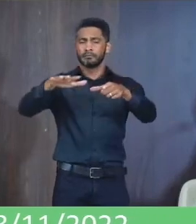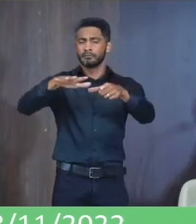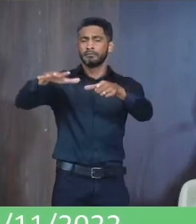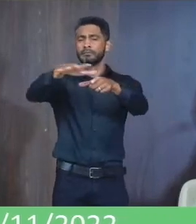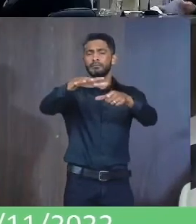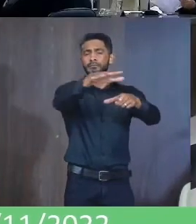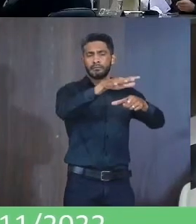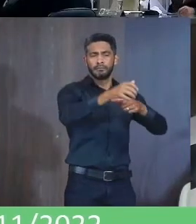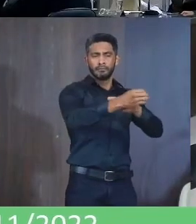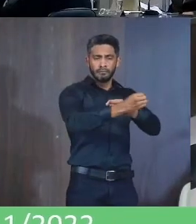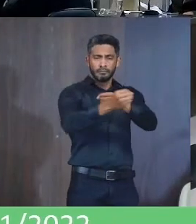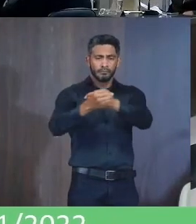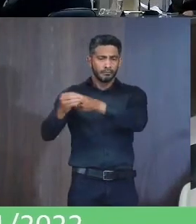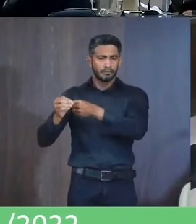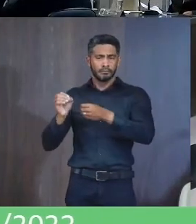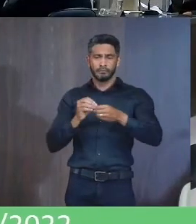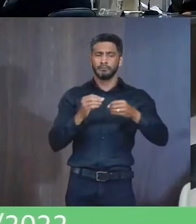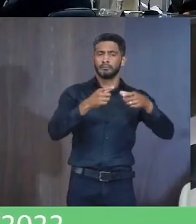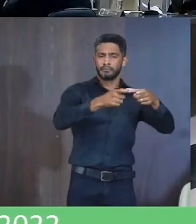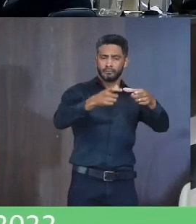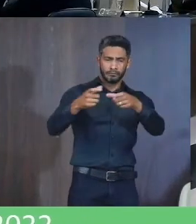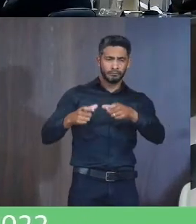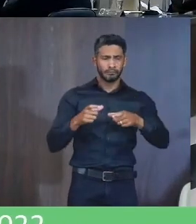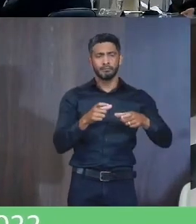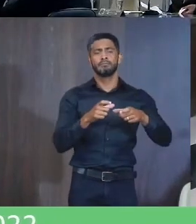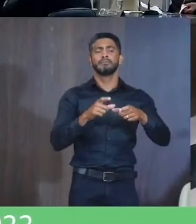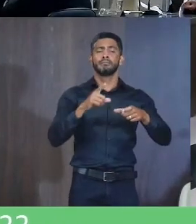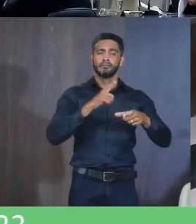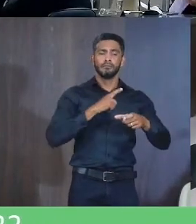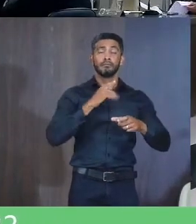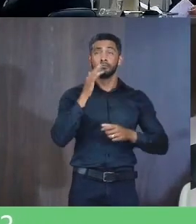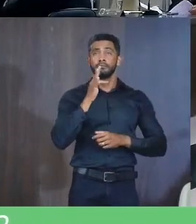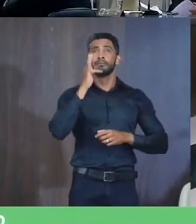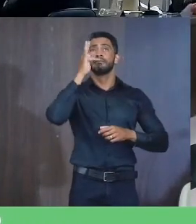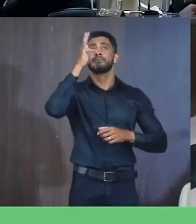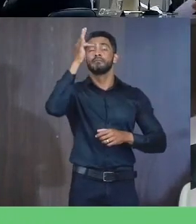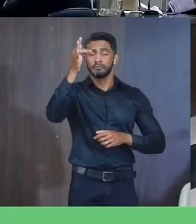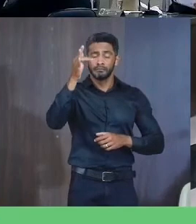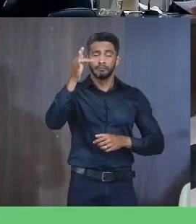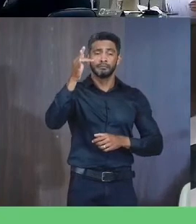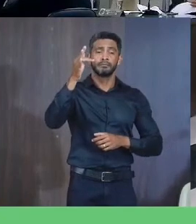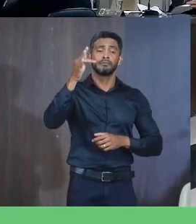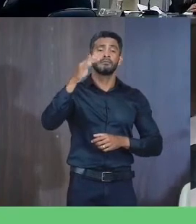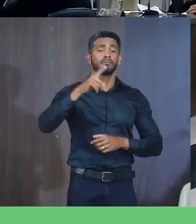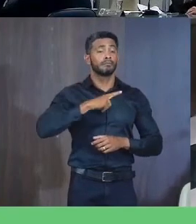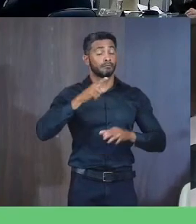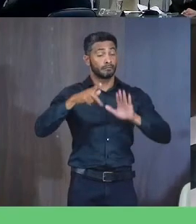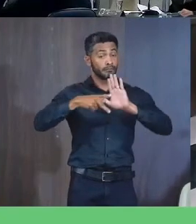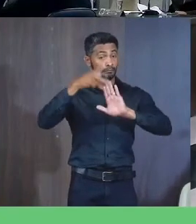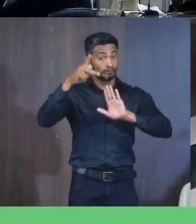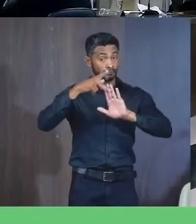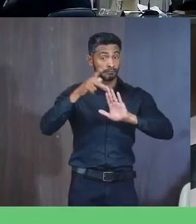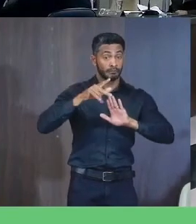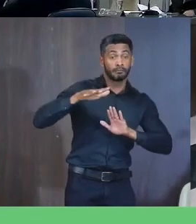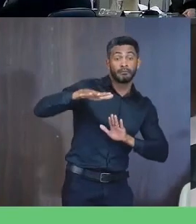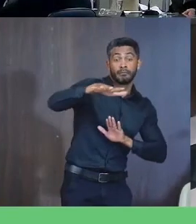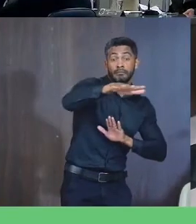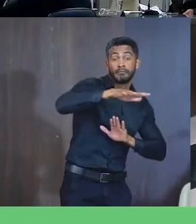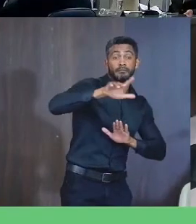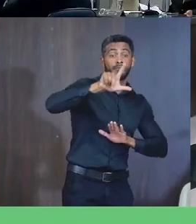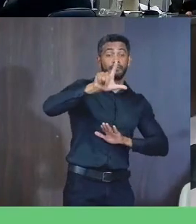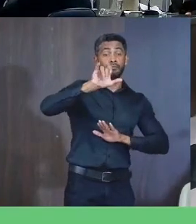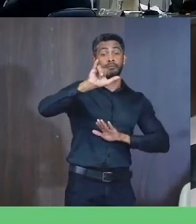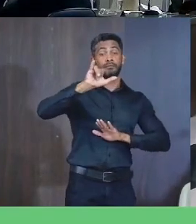E também Do Lindou E Jardim das Acácias Que saia no futuro próximo Surja um projeto social Naquela região Do